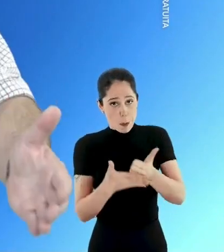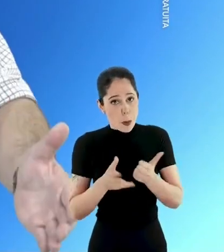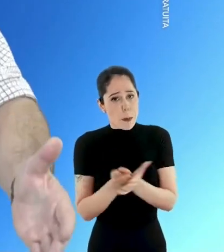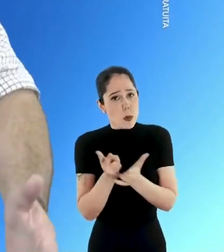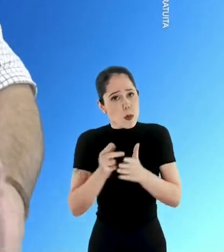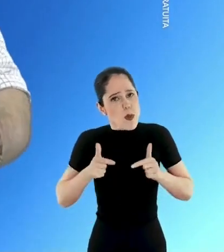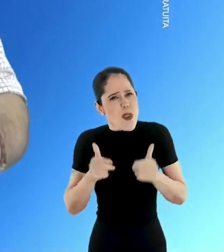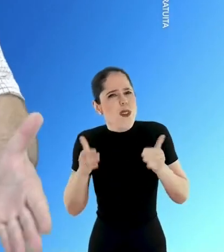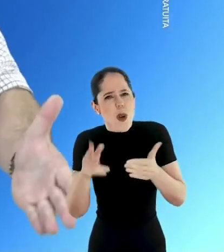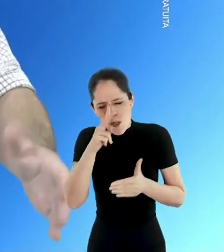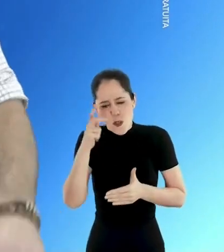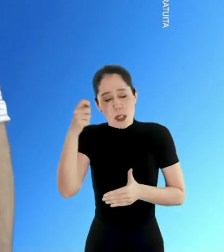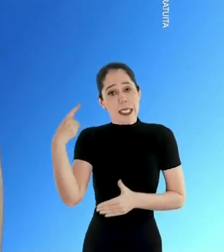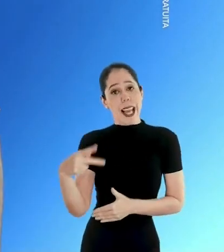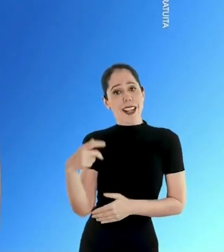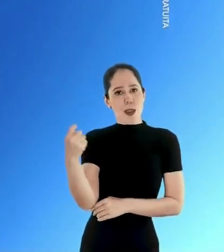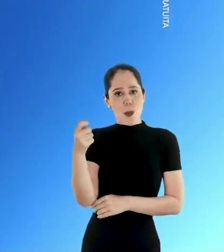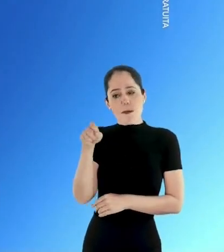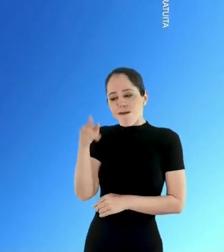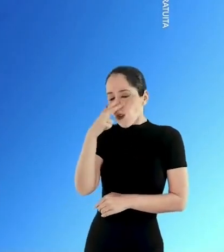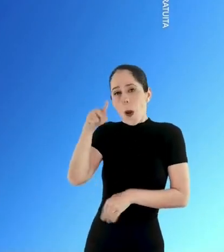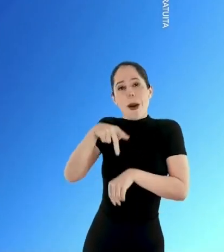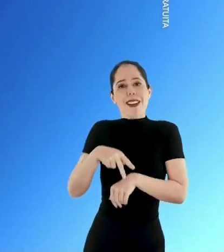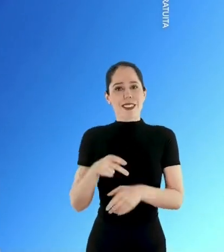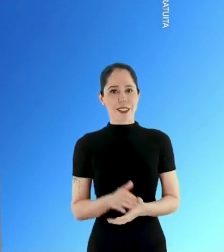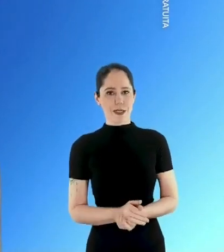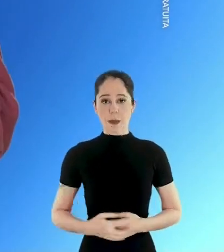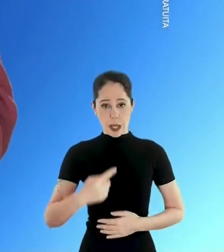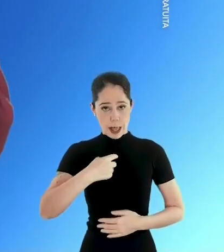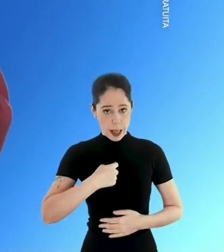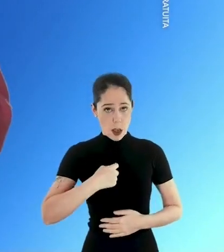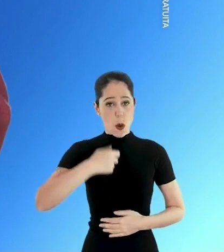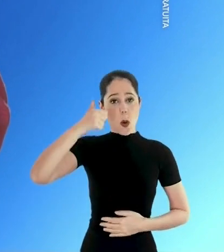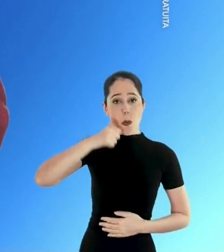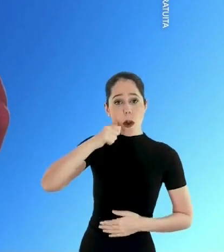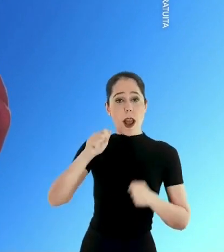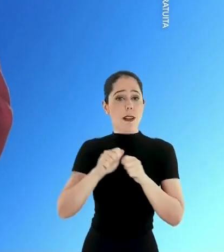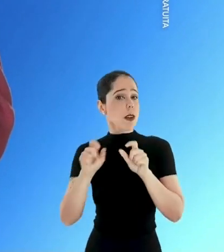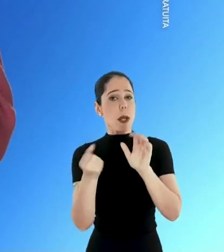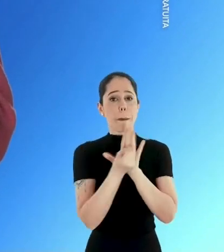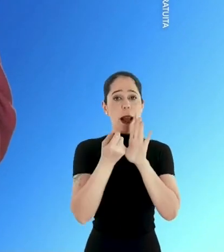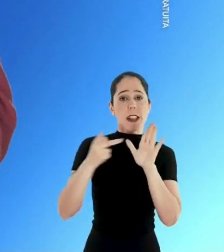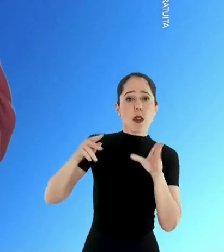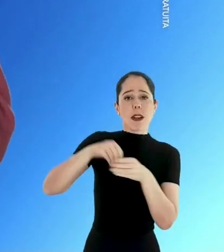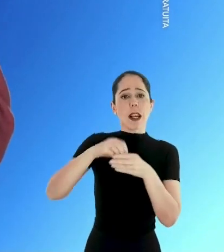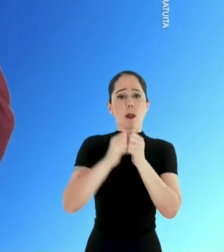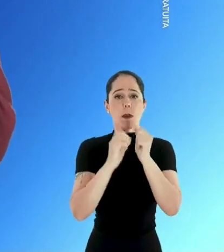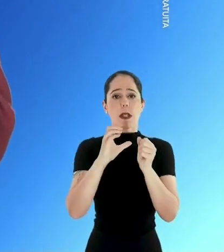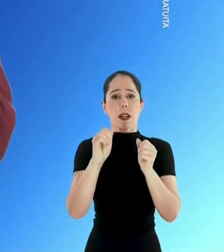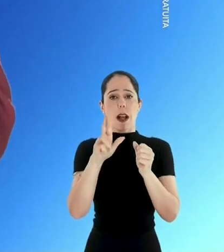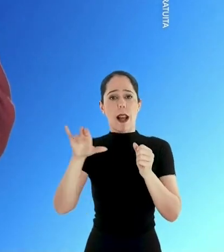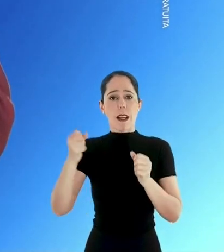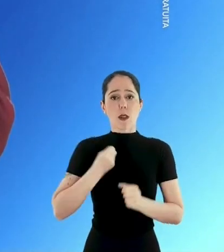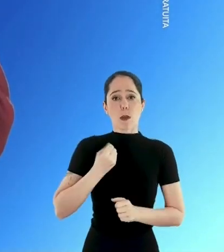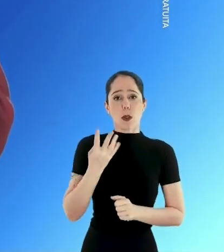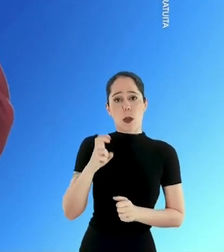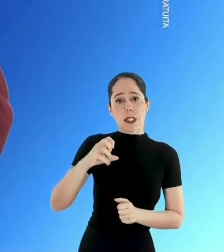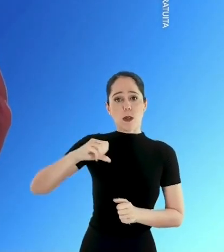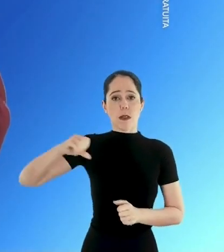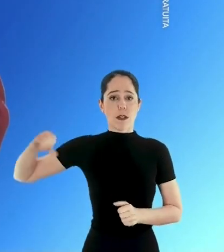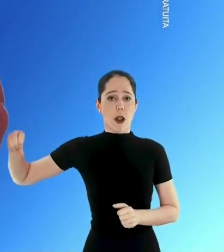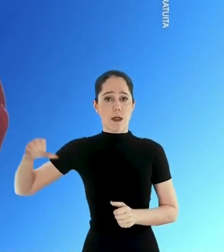contigo para continuar lutando pela força do nosso Rio Grande que considera uma pátria. Eu sou a mulher que fez história na Carris. Helen Machado,